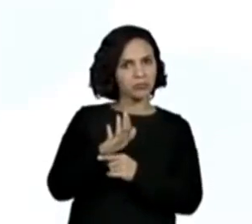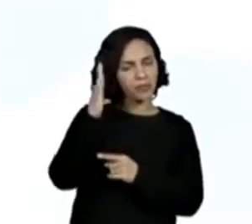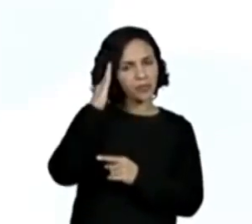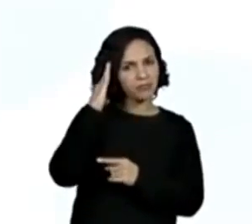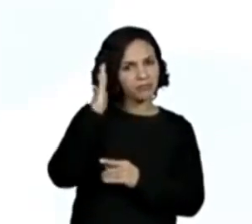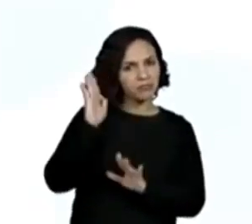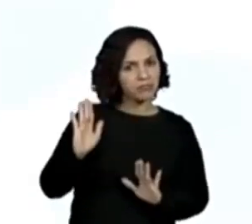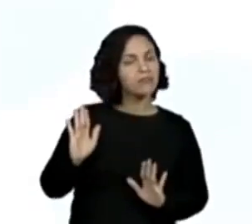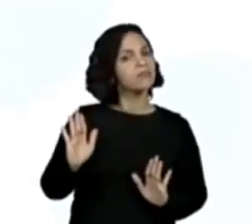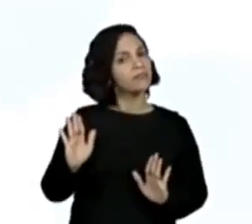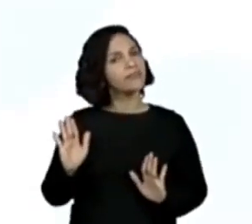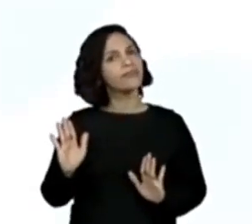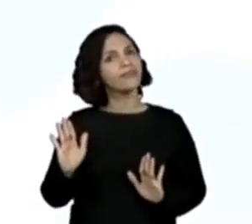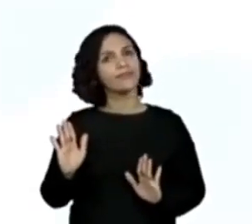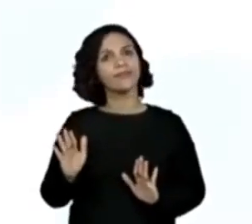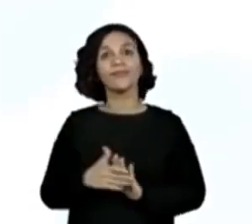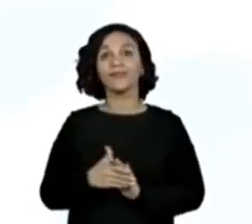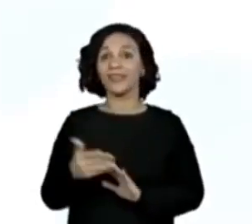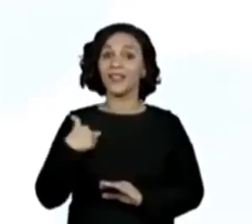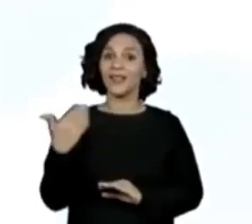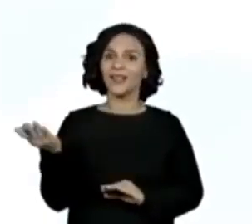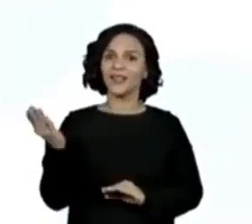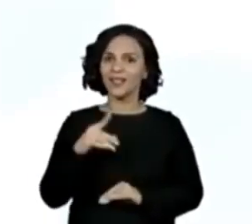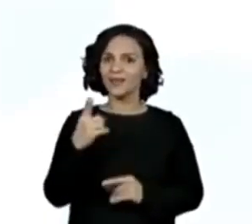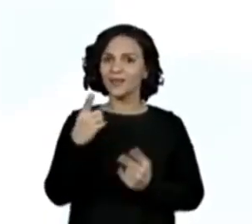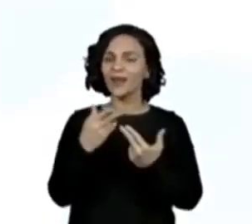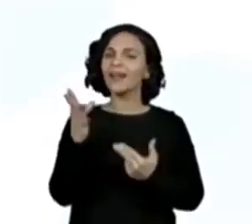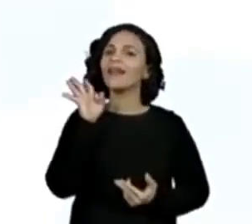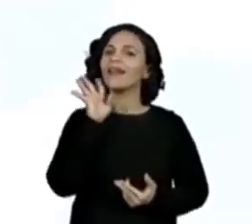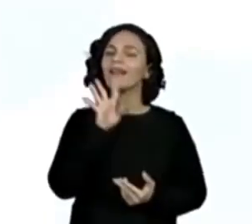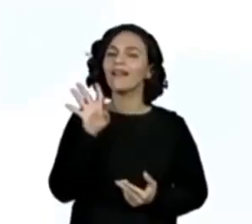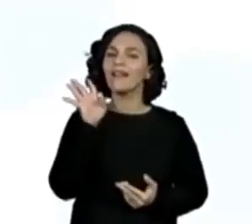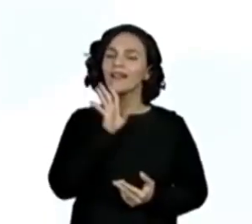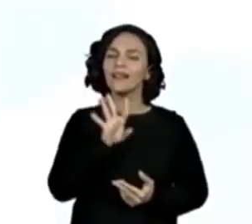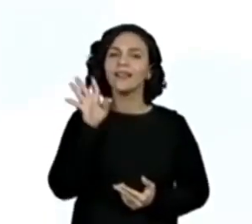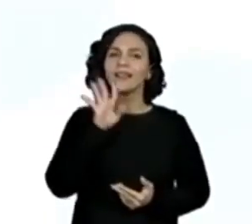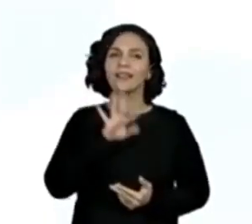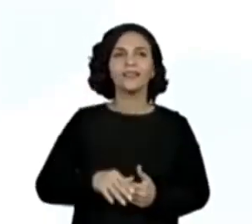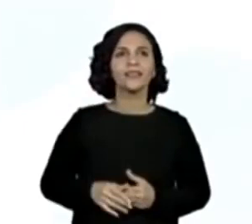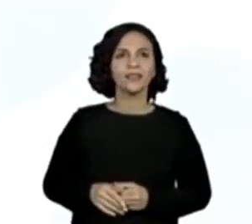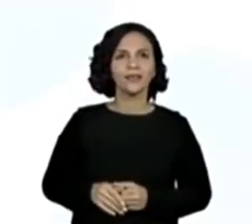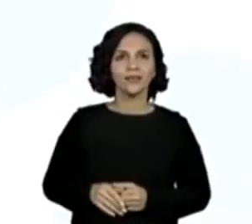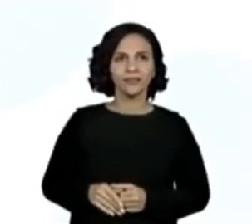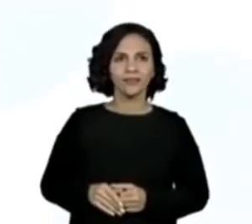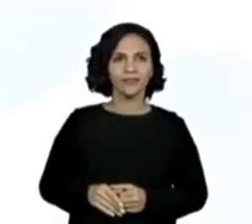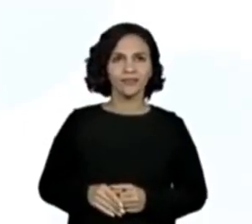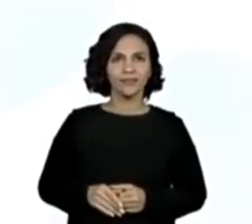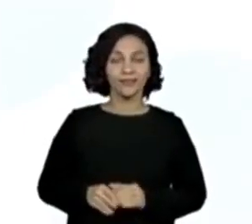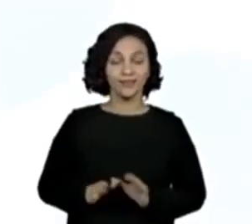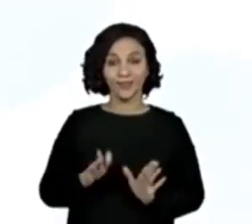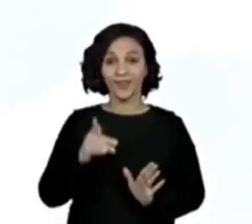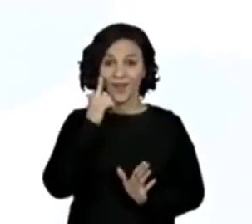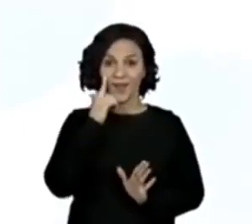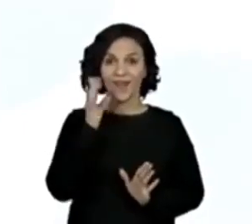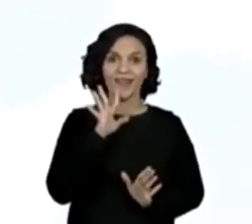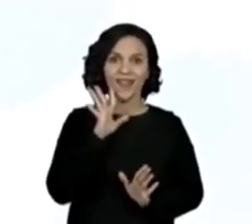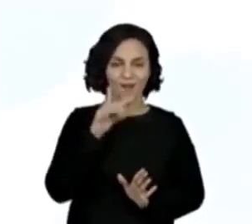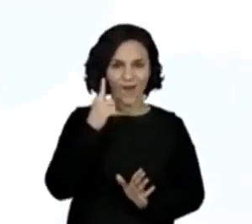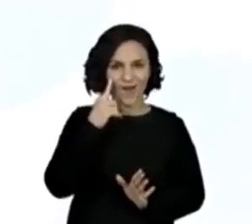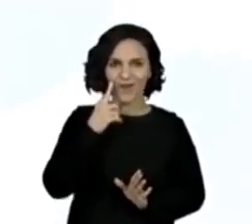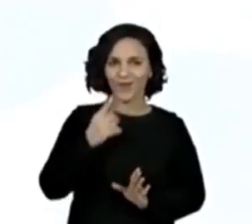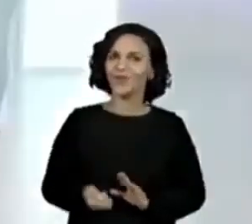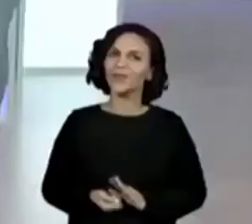Eu trouxe, gente, uma coisa muito legal aqui. Aí, olha que legal que eu trouxe.